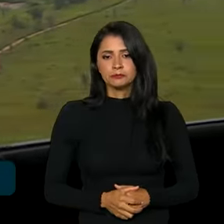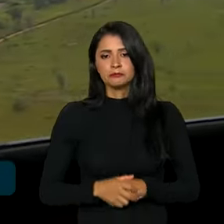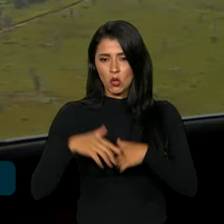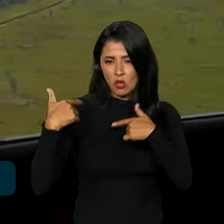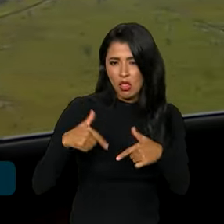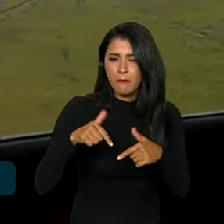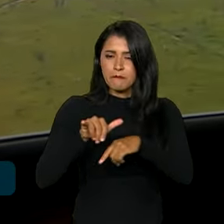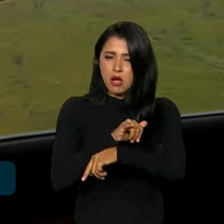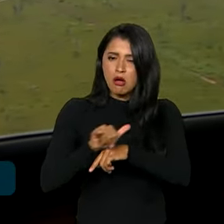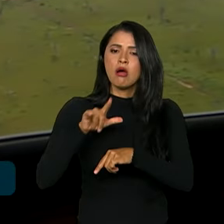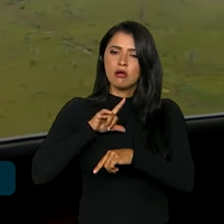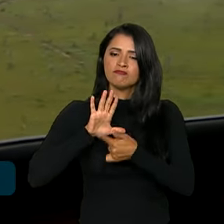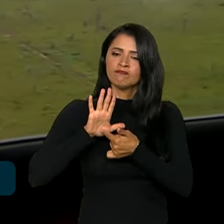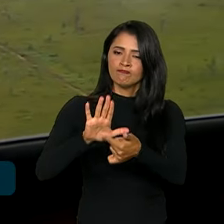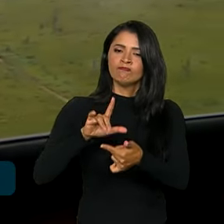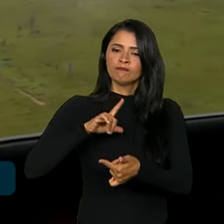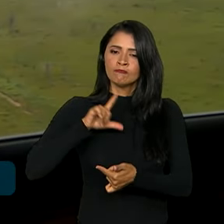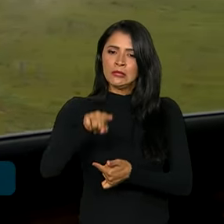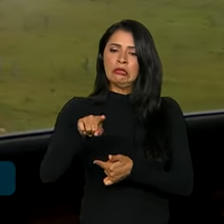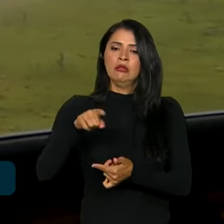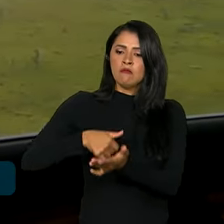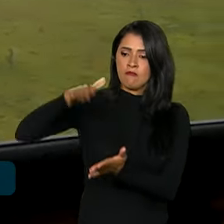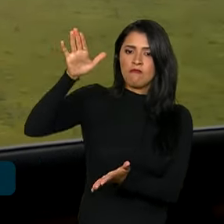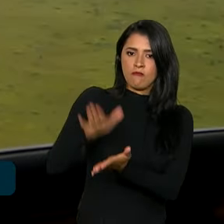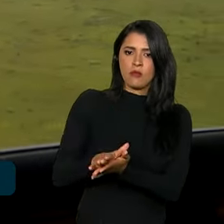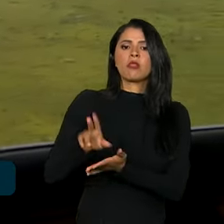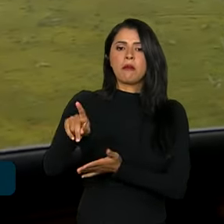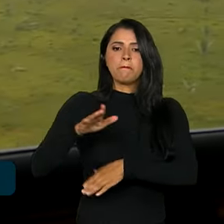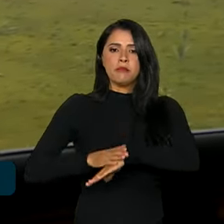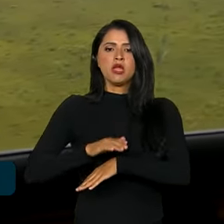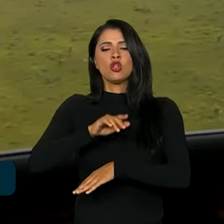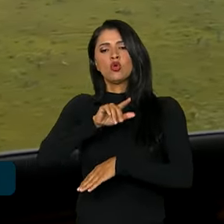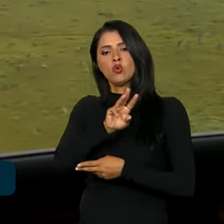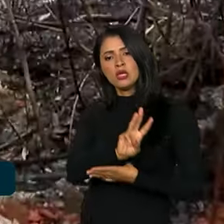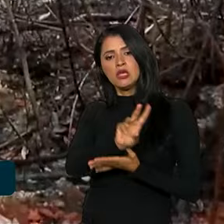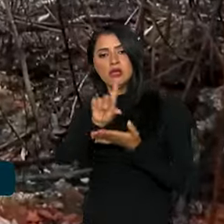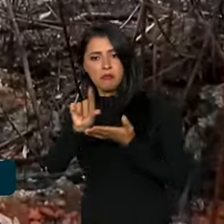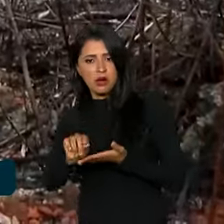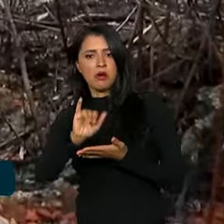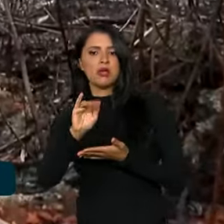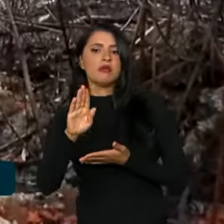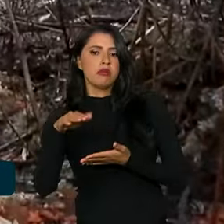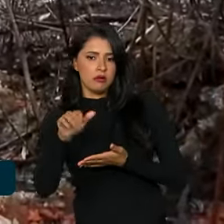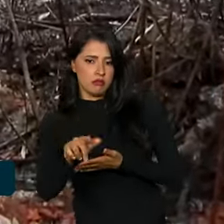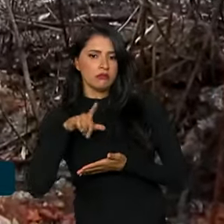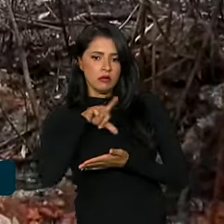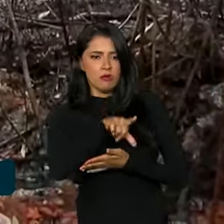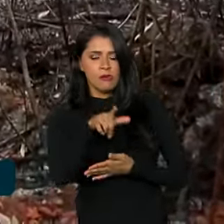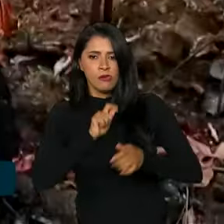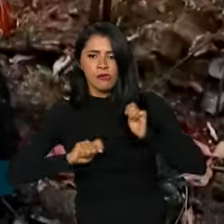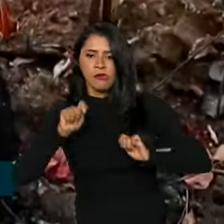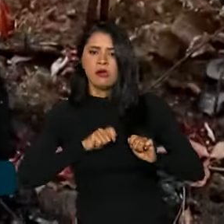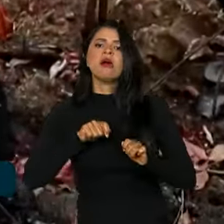em destaque está o aumento dos atos de infração aplicados pelo Ibama na Amazônia. As apreensões aumentaram